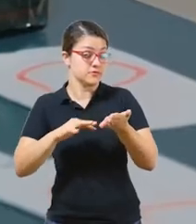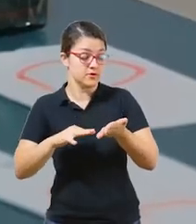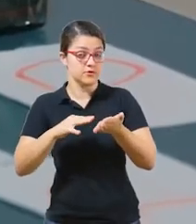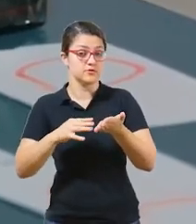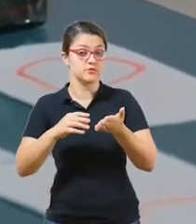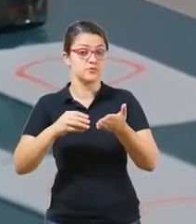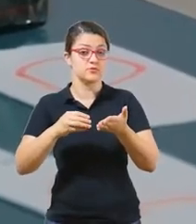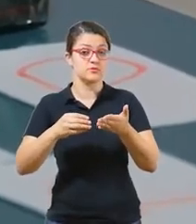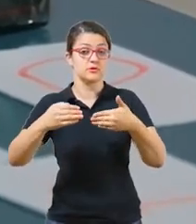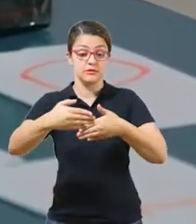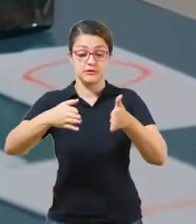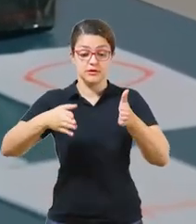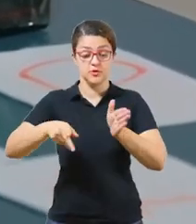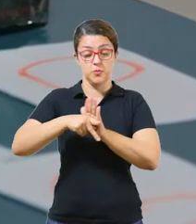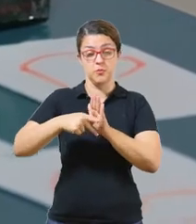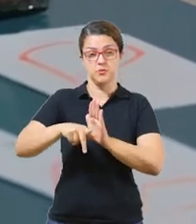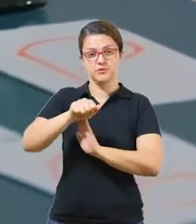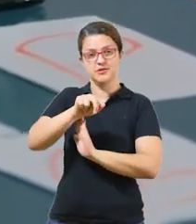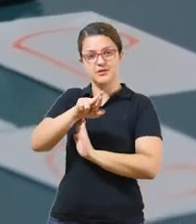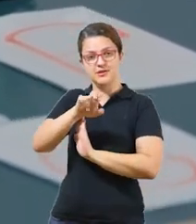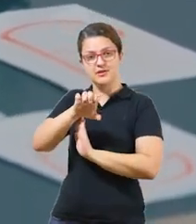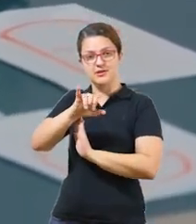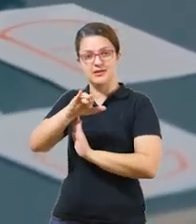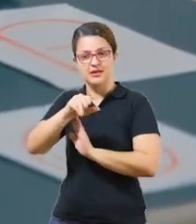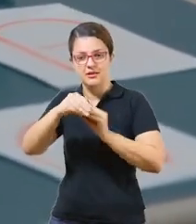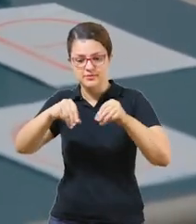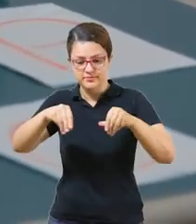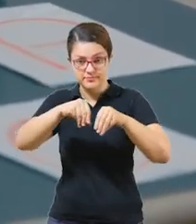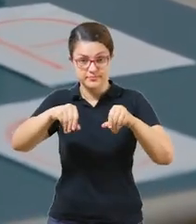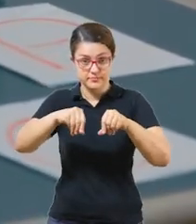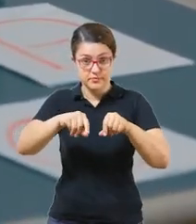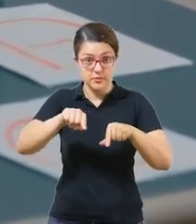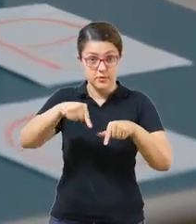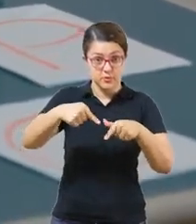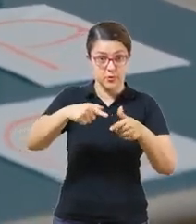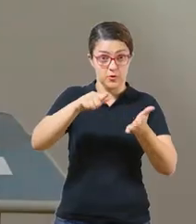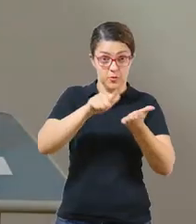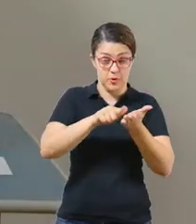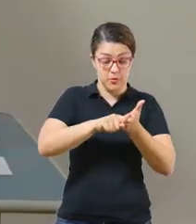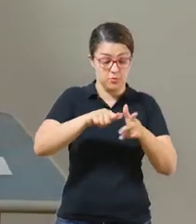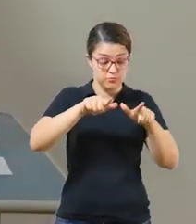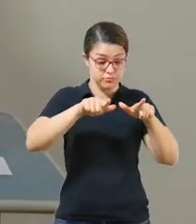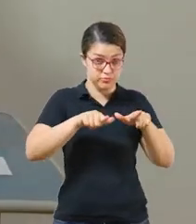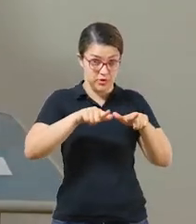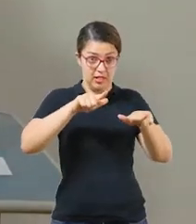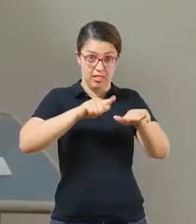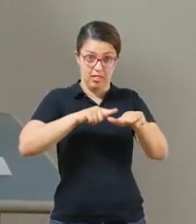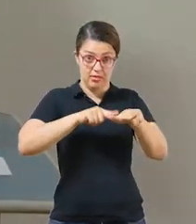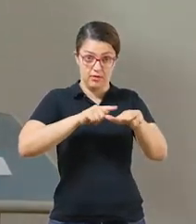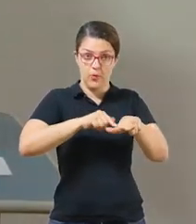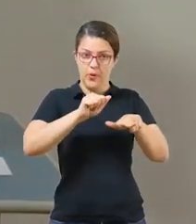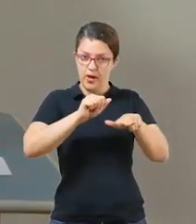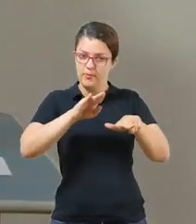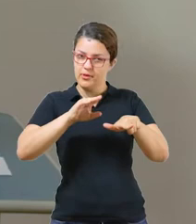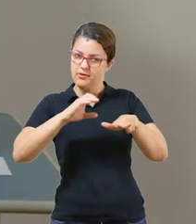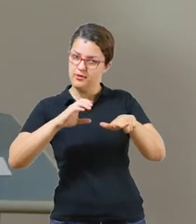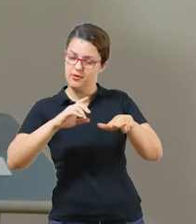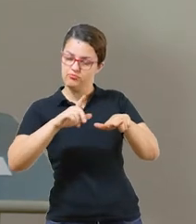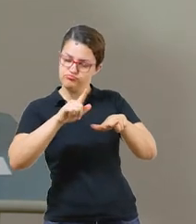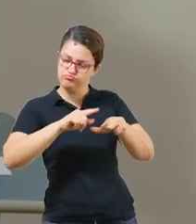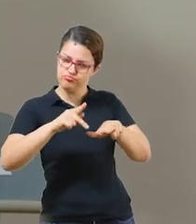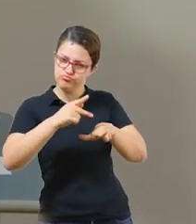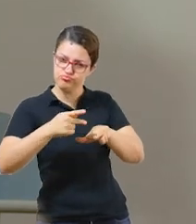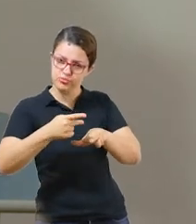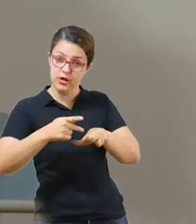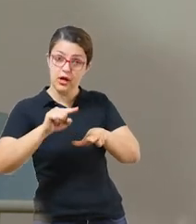Confeccione com a criança algumas fichas que tenham o alfabeto. Depois peça para que a criança com o dedo